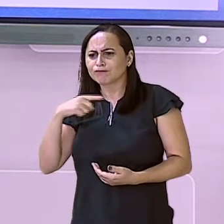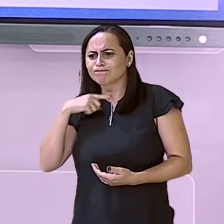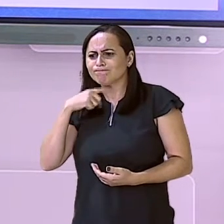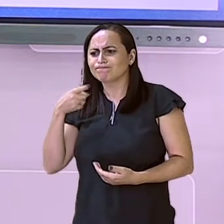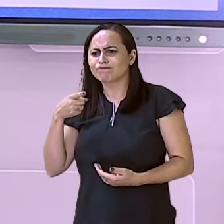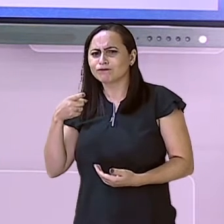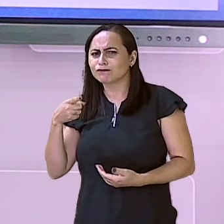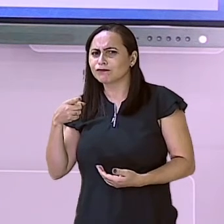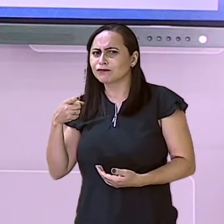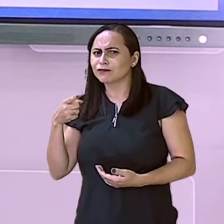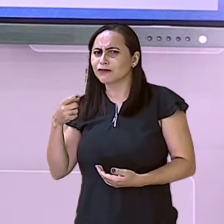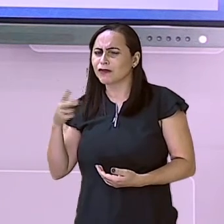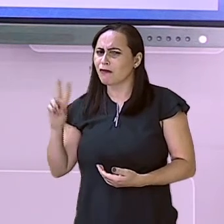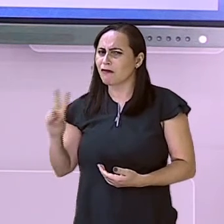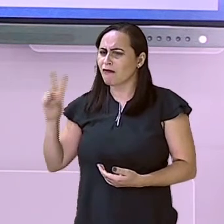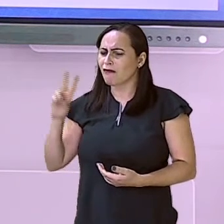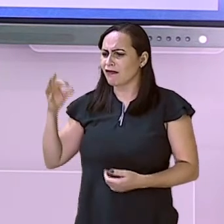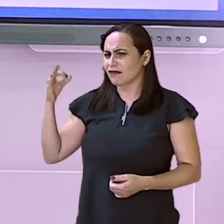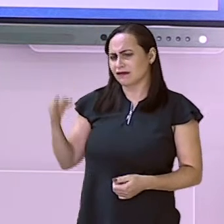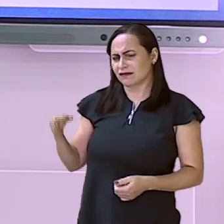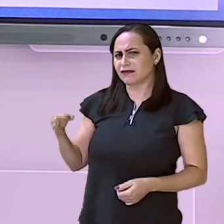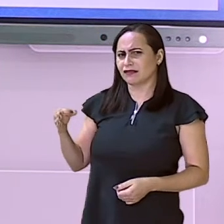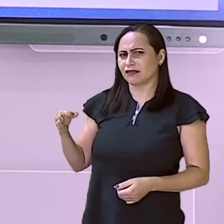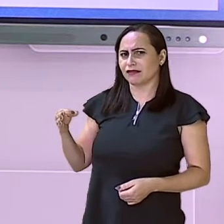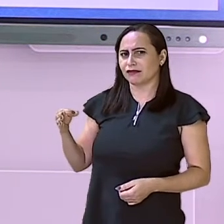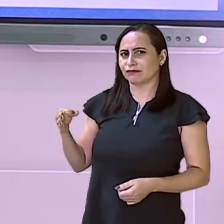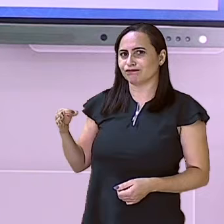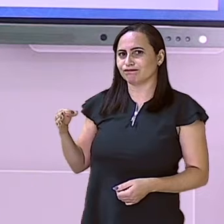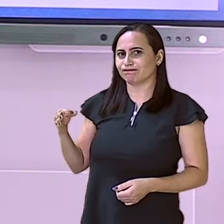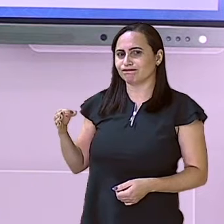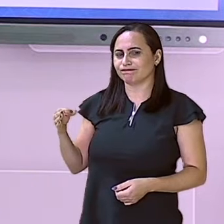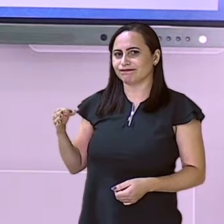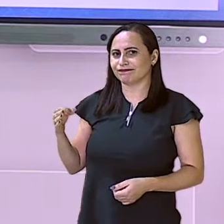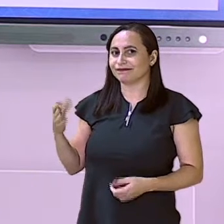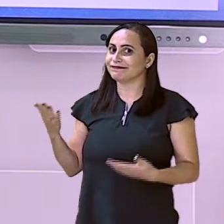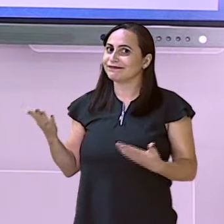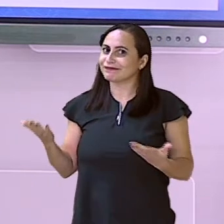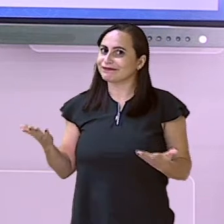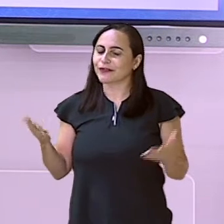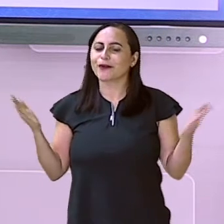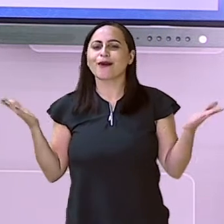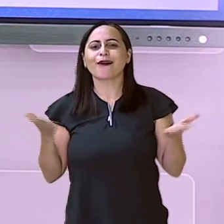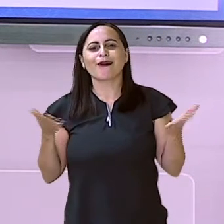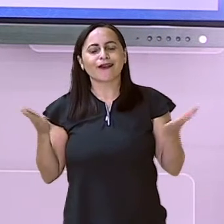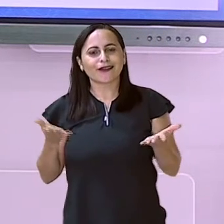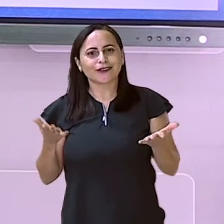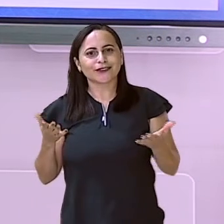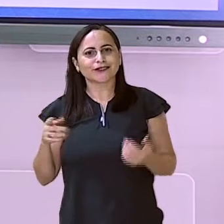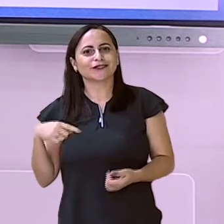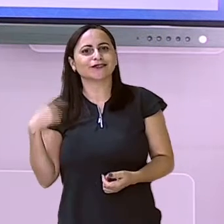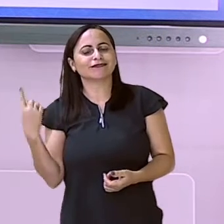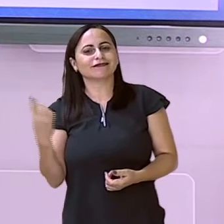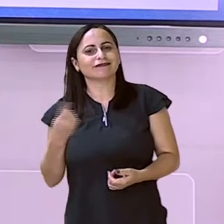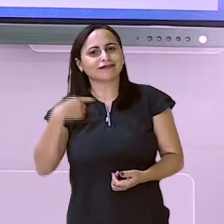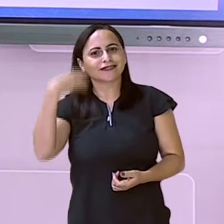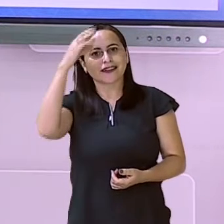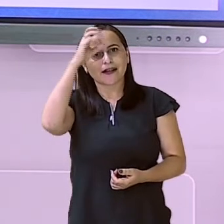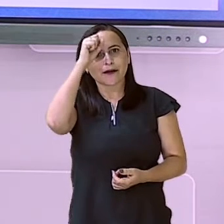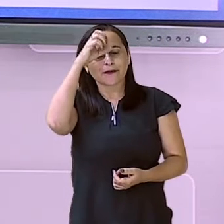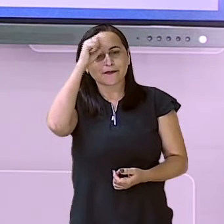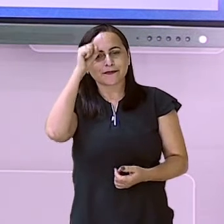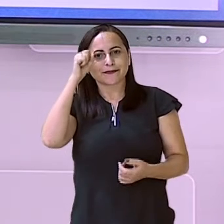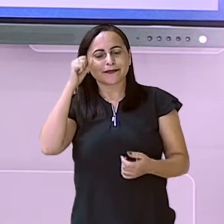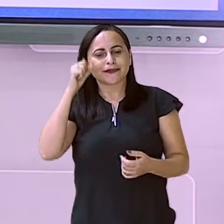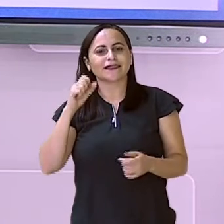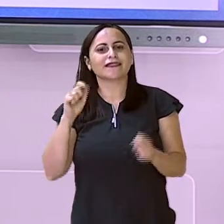se você deu o valor correto do troco para o cliente? Hoje nós vamos aprender a fazer essas